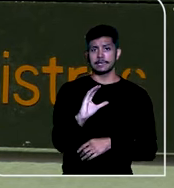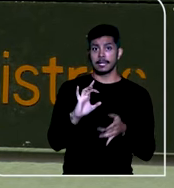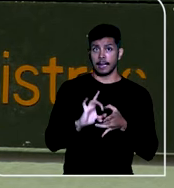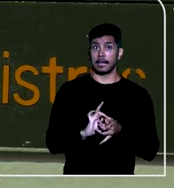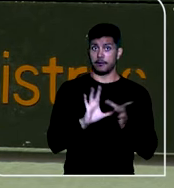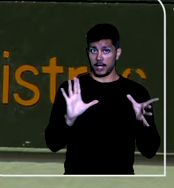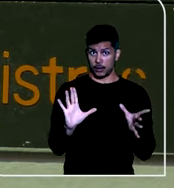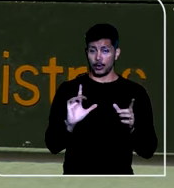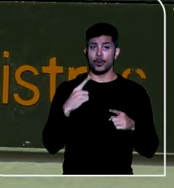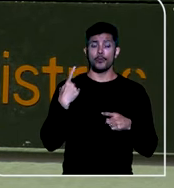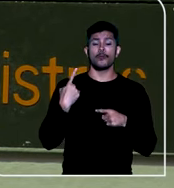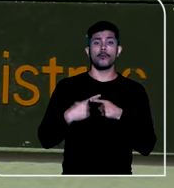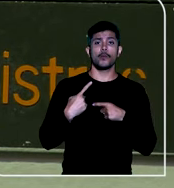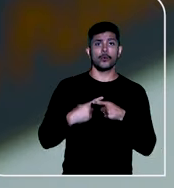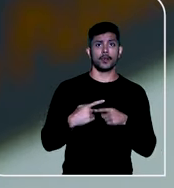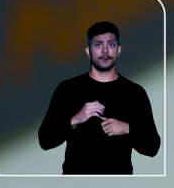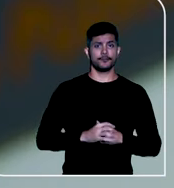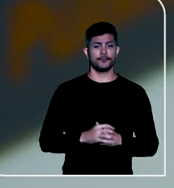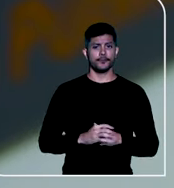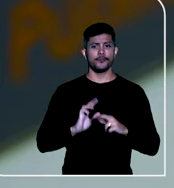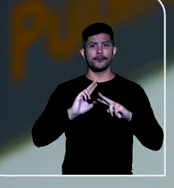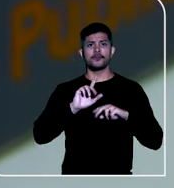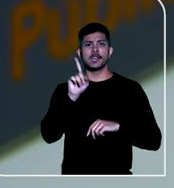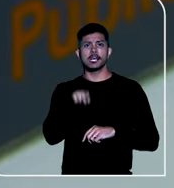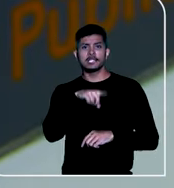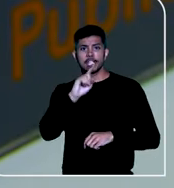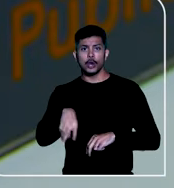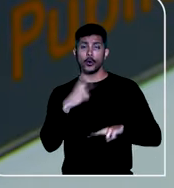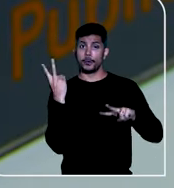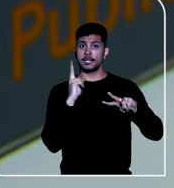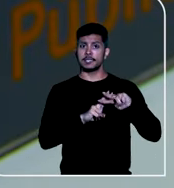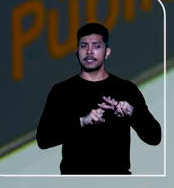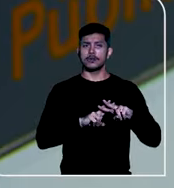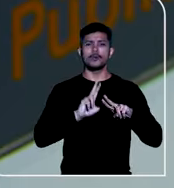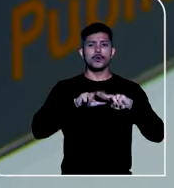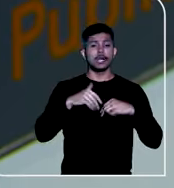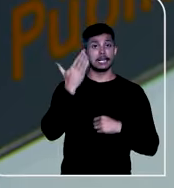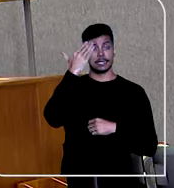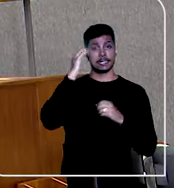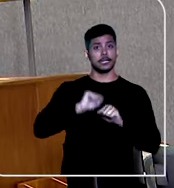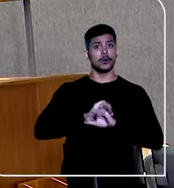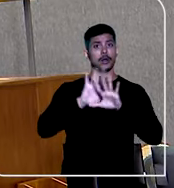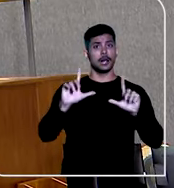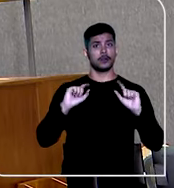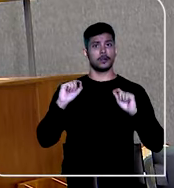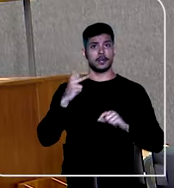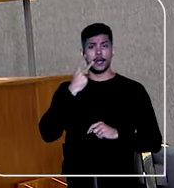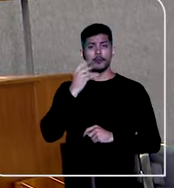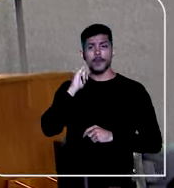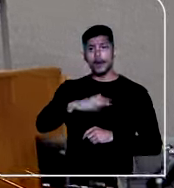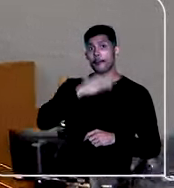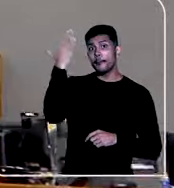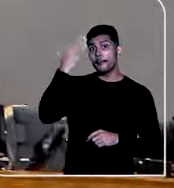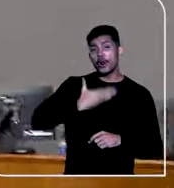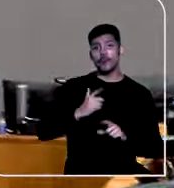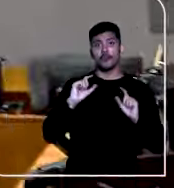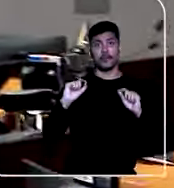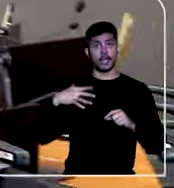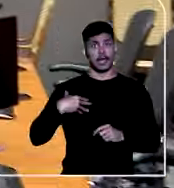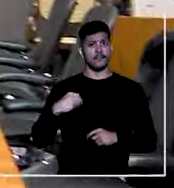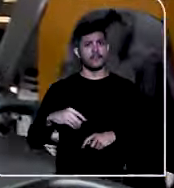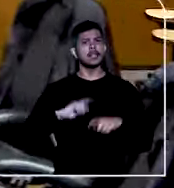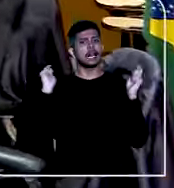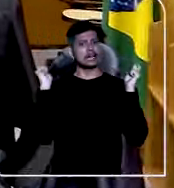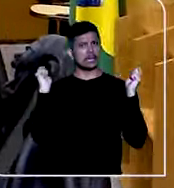corpus foi concedido pela terceira turma do STJ para caçar a prisão civil sob o entendimento de que o pai demonstrou que a filha já